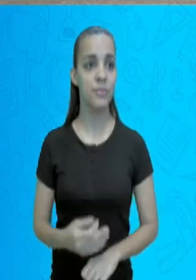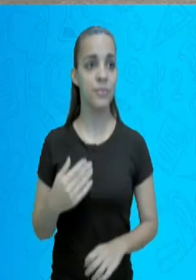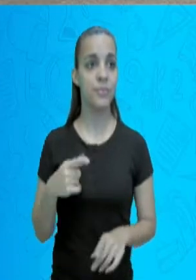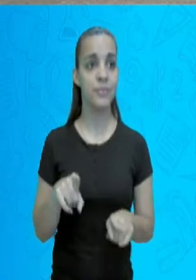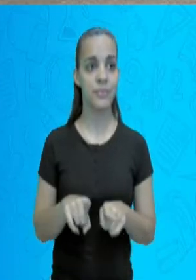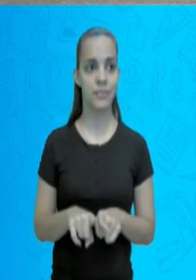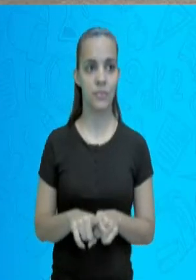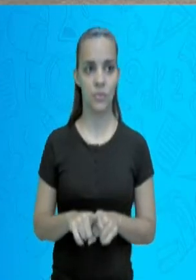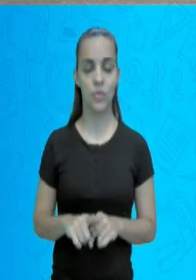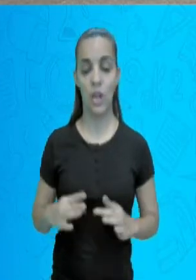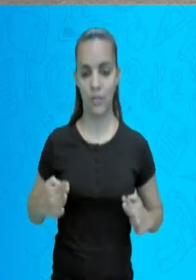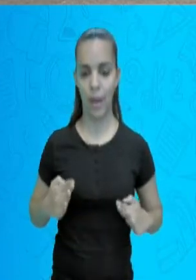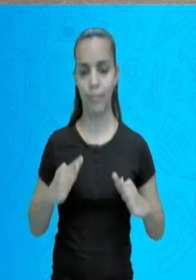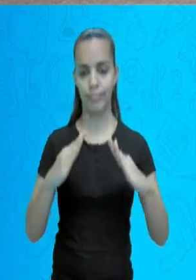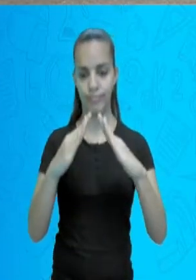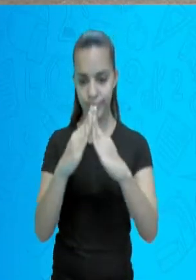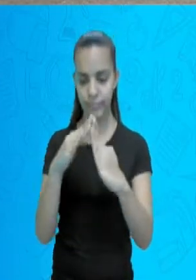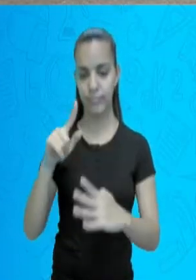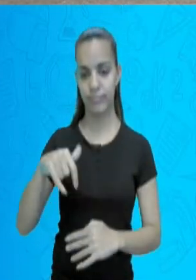pela idade.